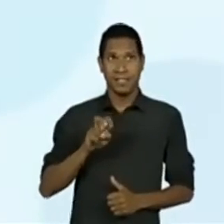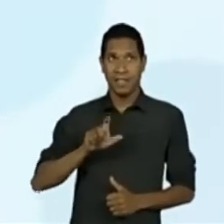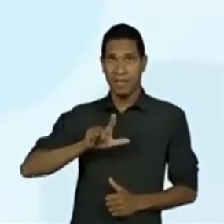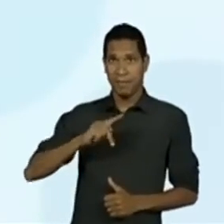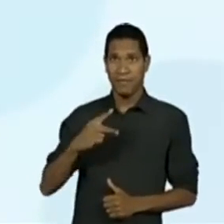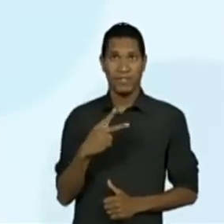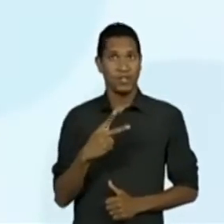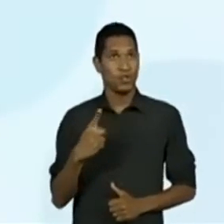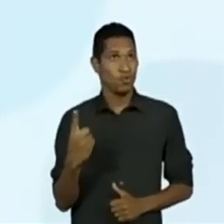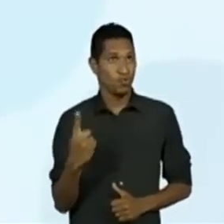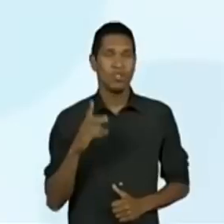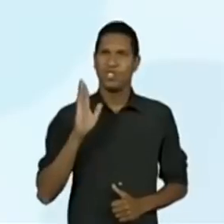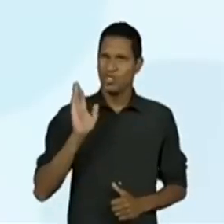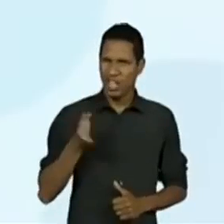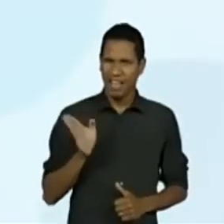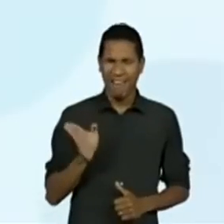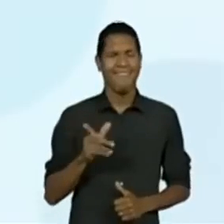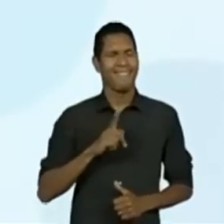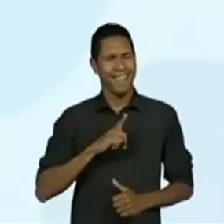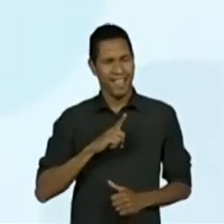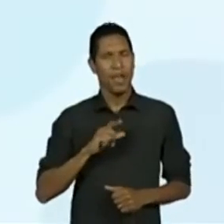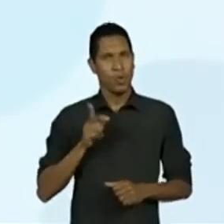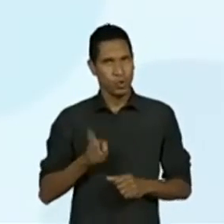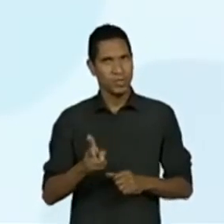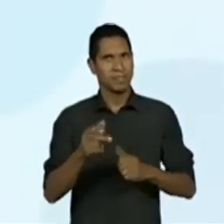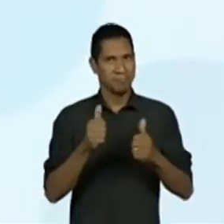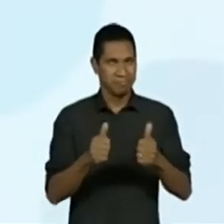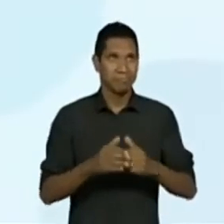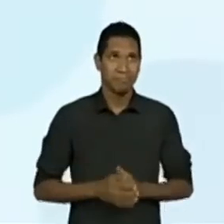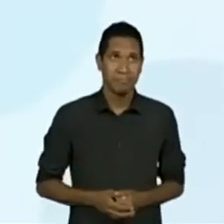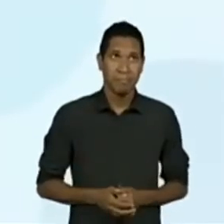EF35LP21, que essa já ali faz parte da continuação.